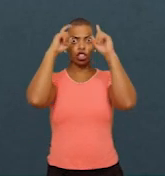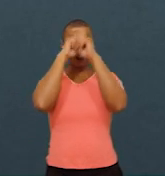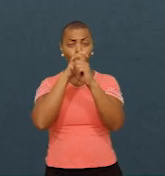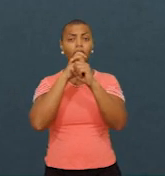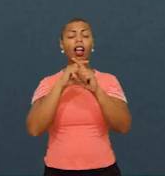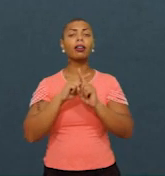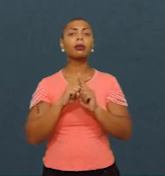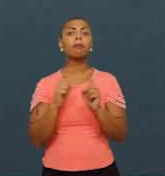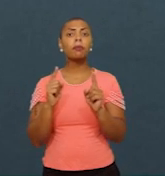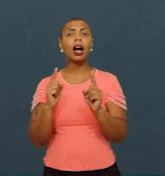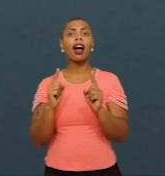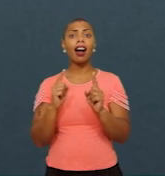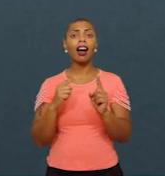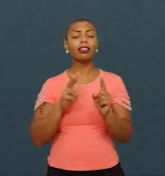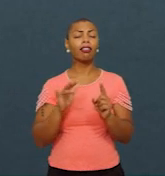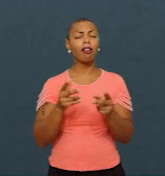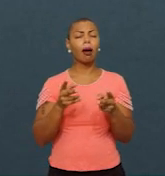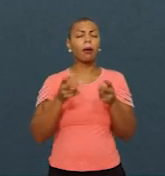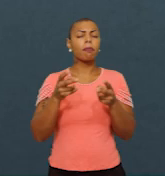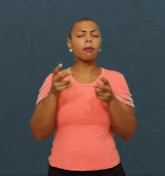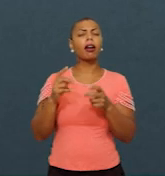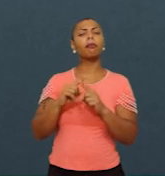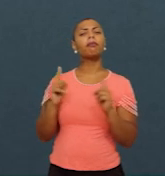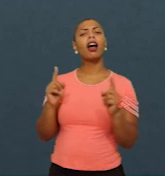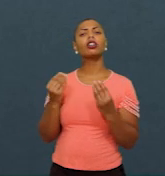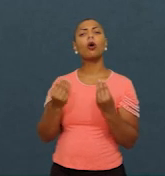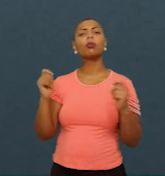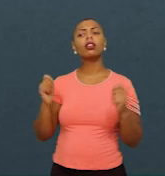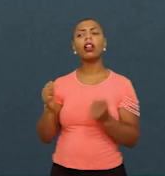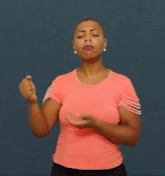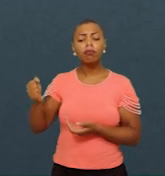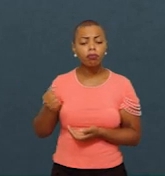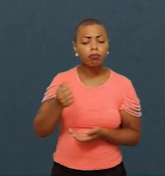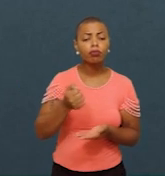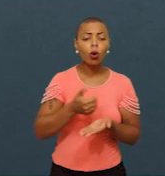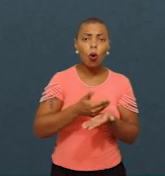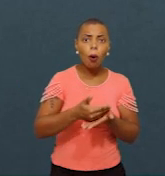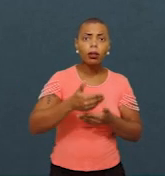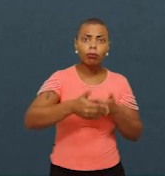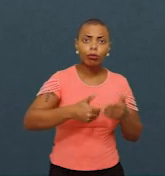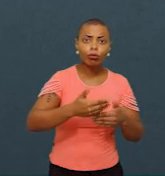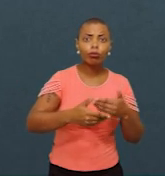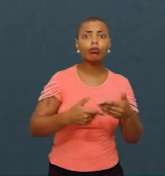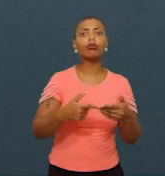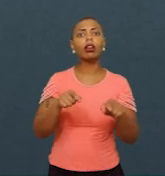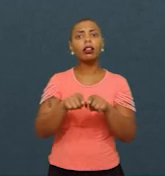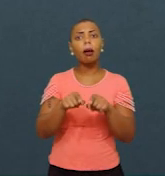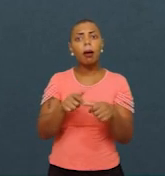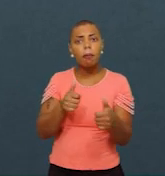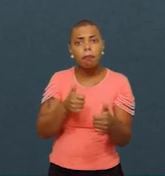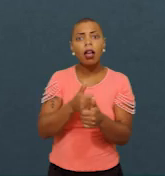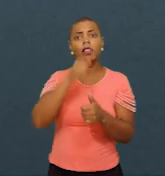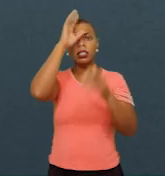que a gente vai perceber para introduzí-los e para trazê-los próximo dessas